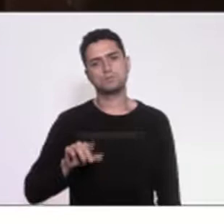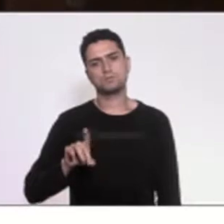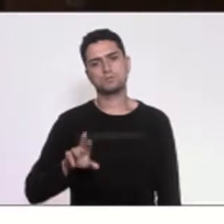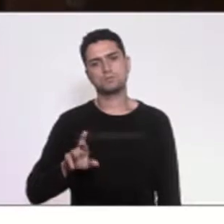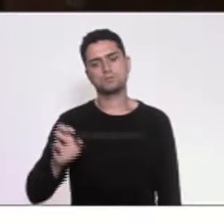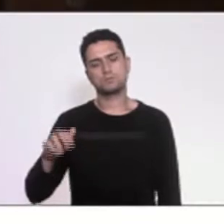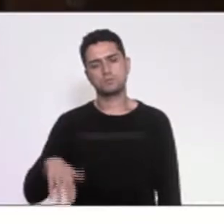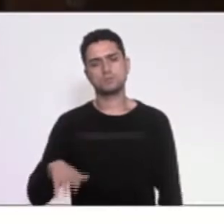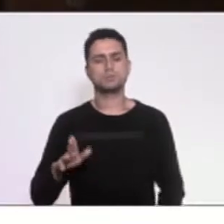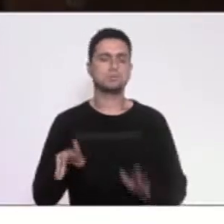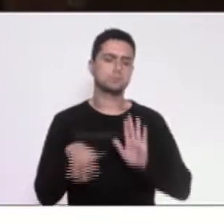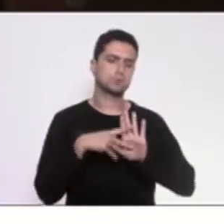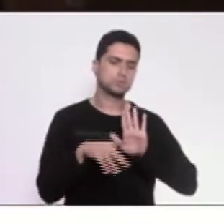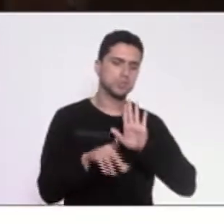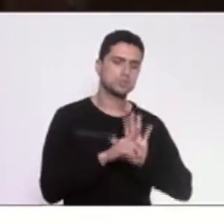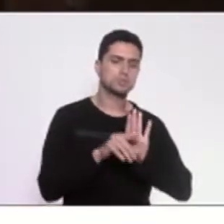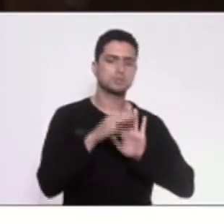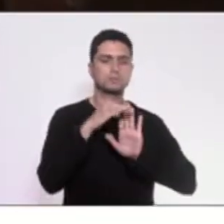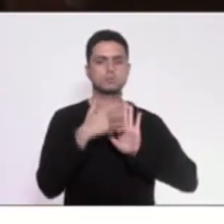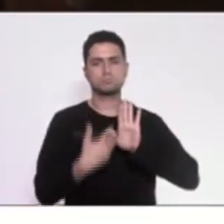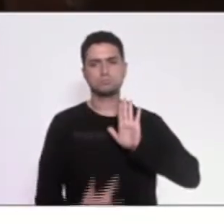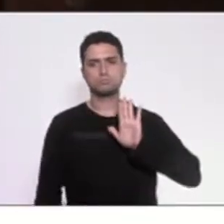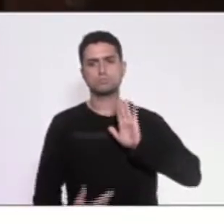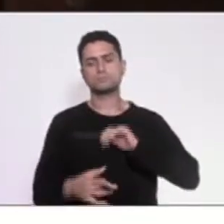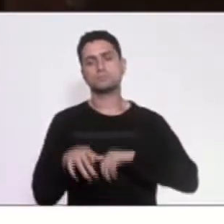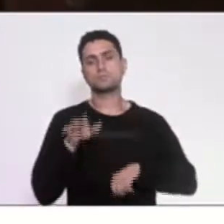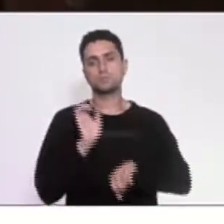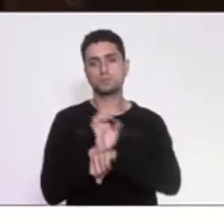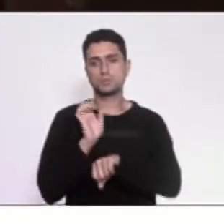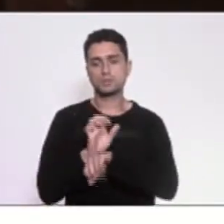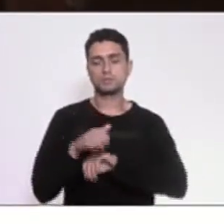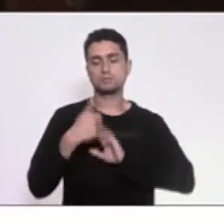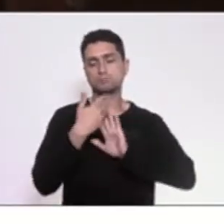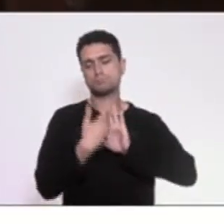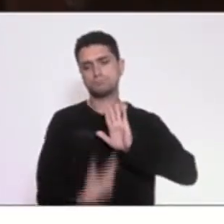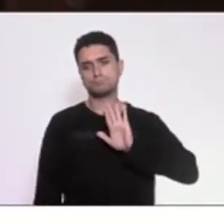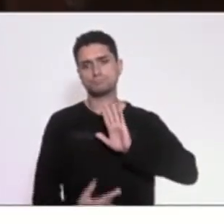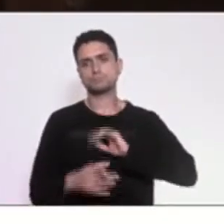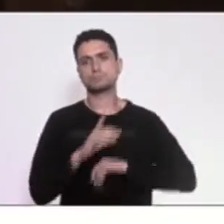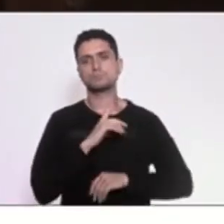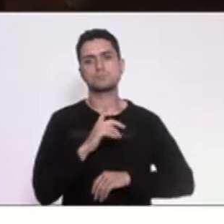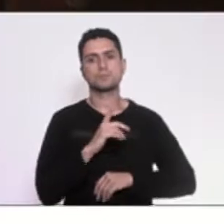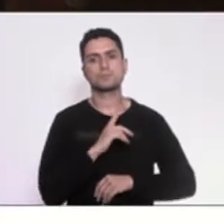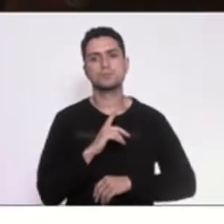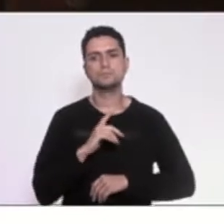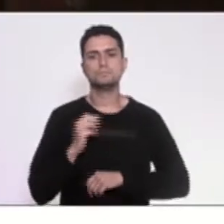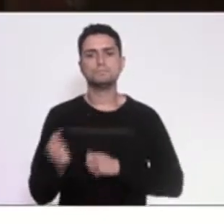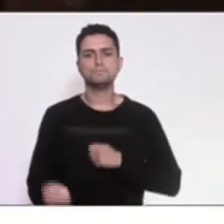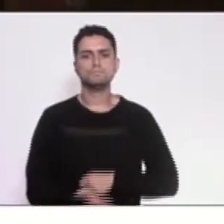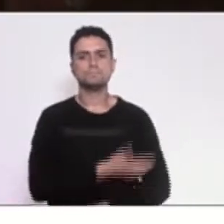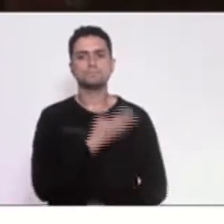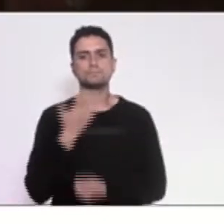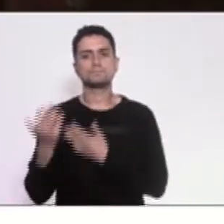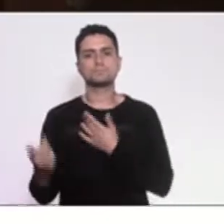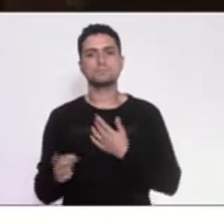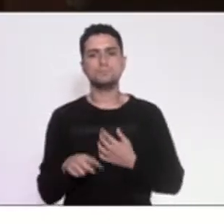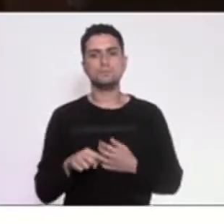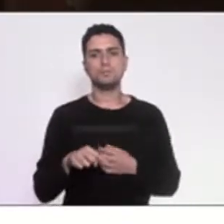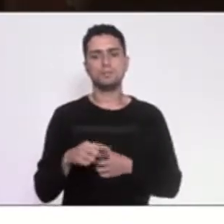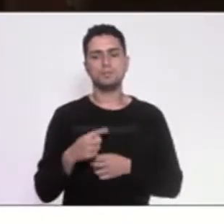projetos de lei e leis estaduais entraram em vigor inspiradas nos estudos,